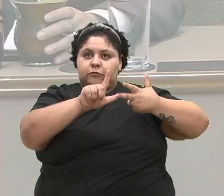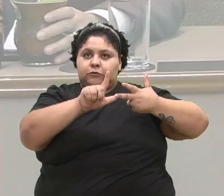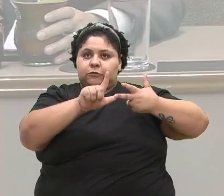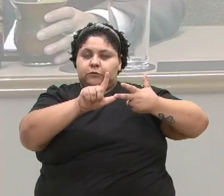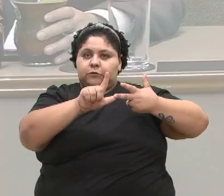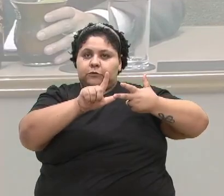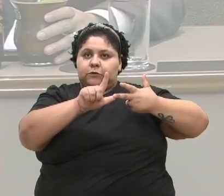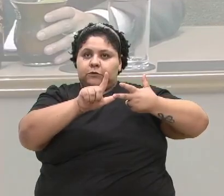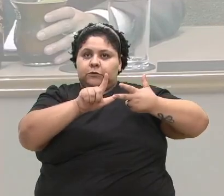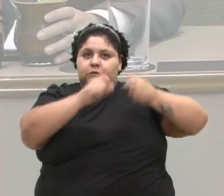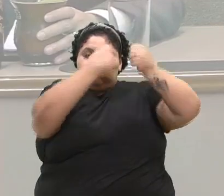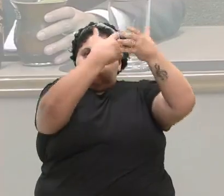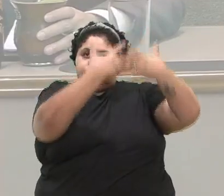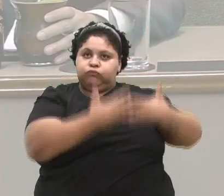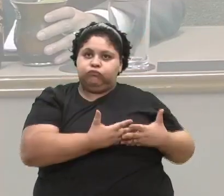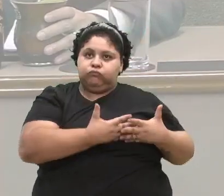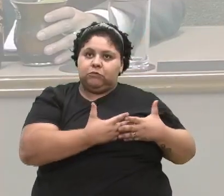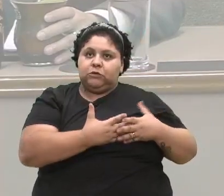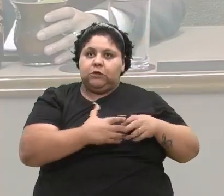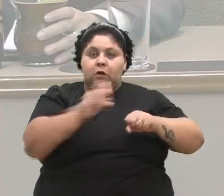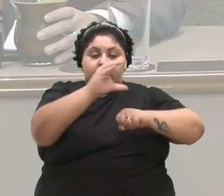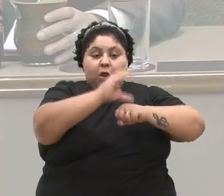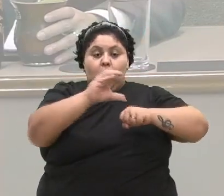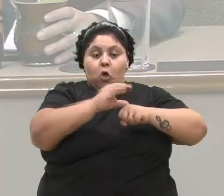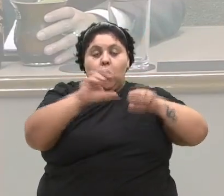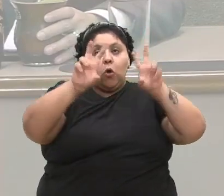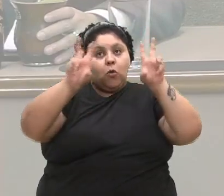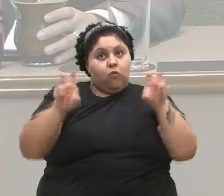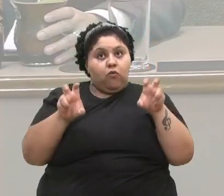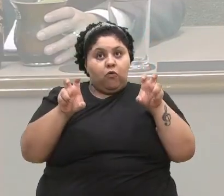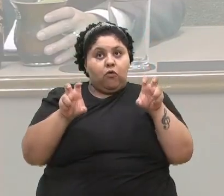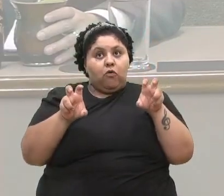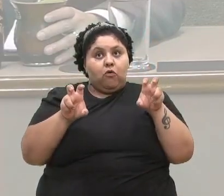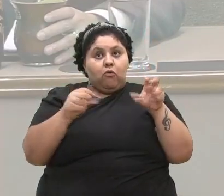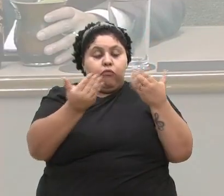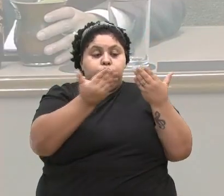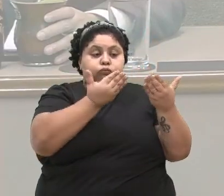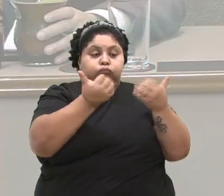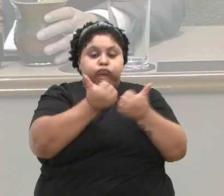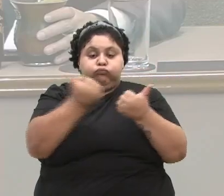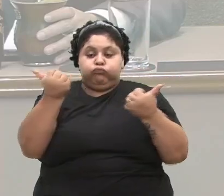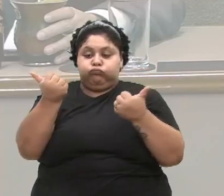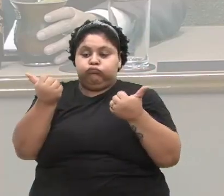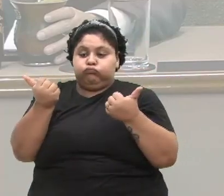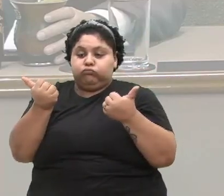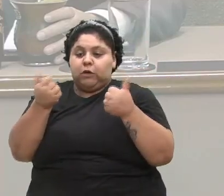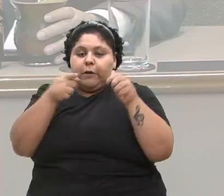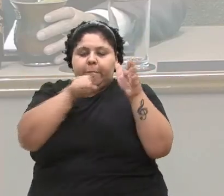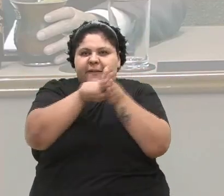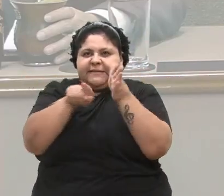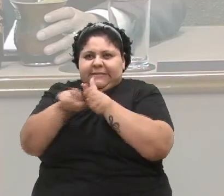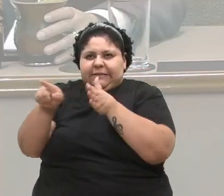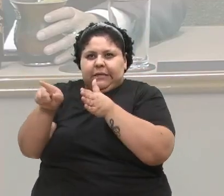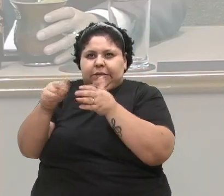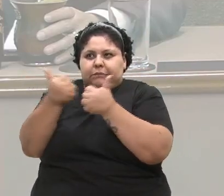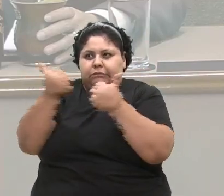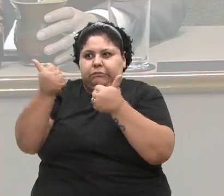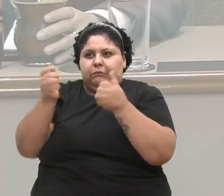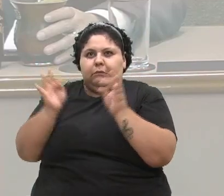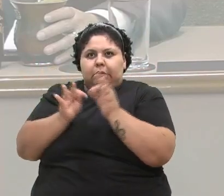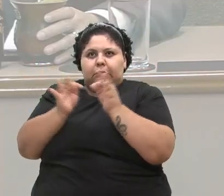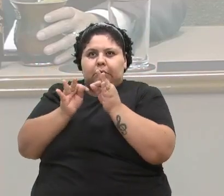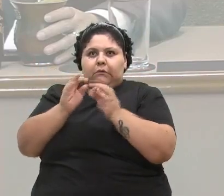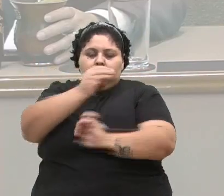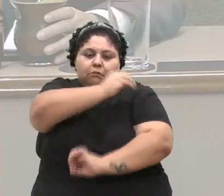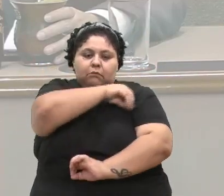pela constitucionalidade da matéria. Consultada a assessoria técnica dessa Comissão de Desenvolvimento Econômico, Fiscalização,